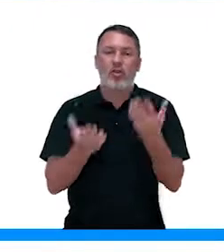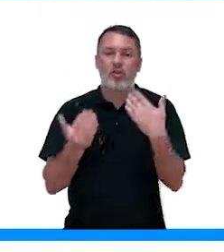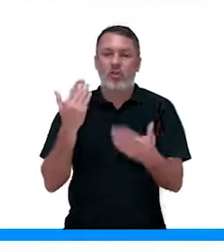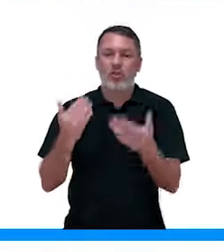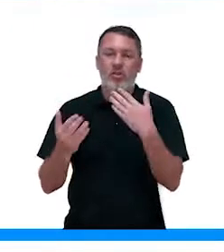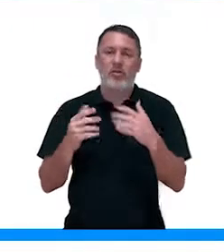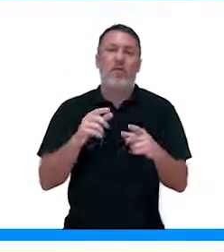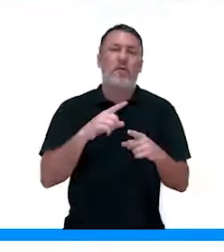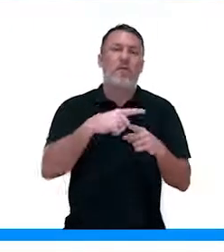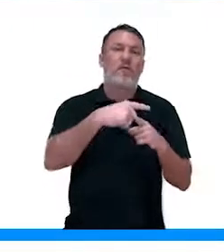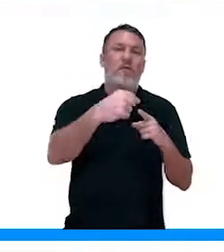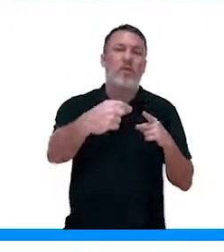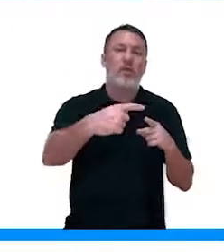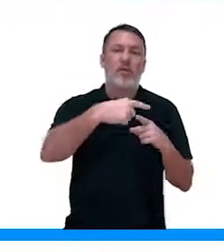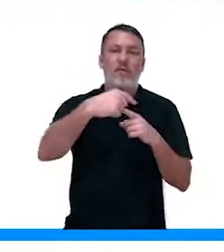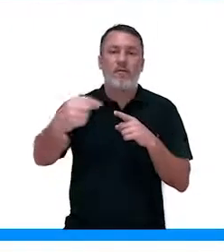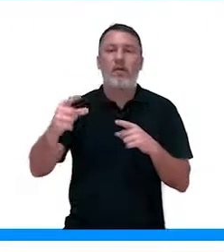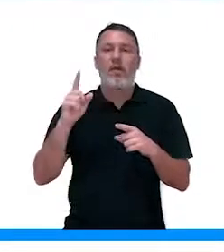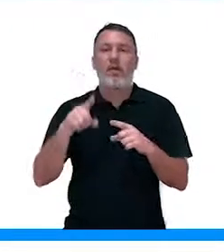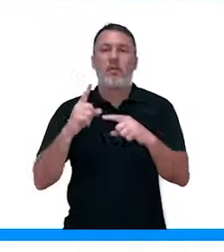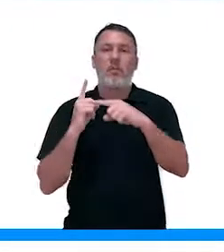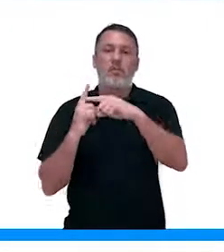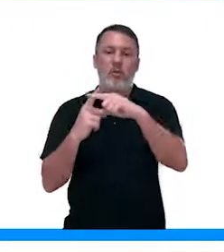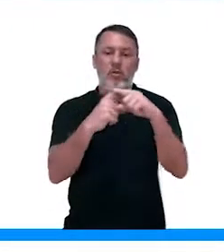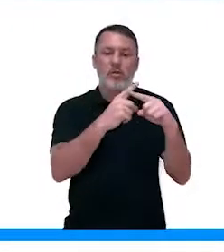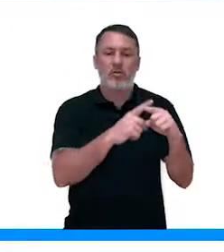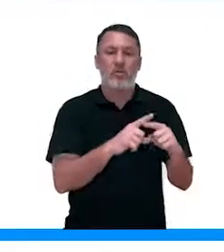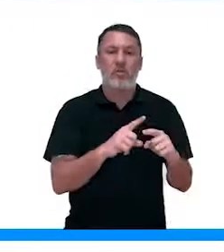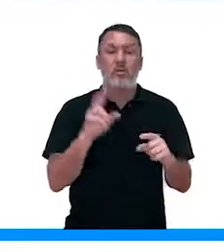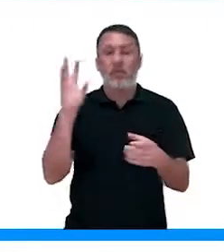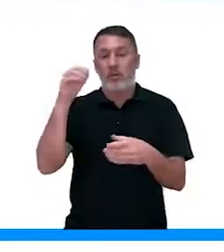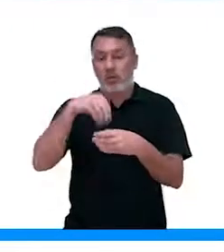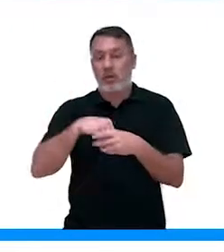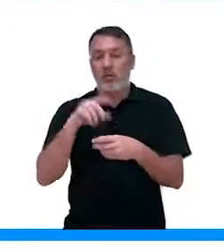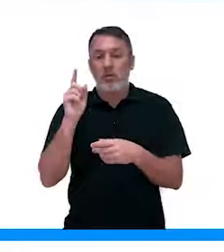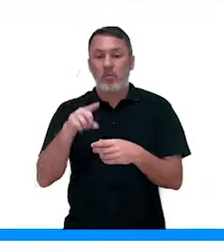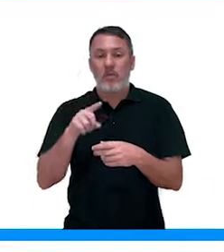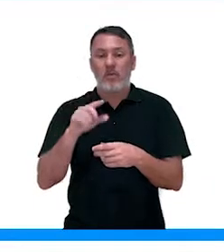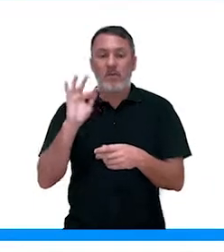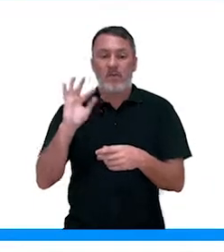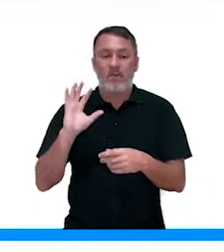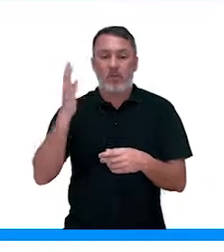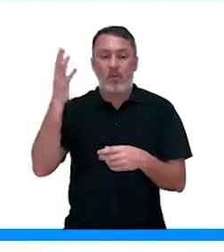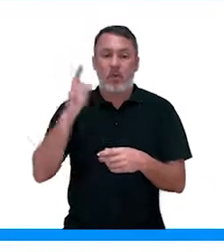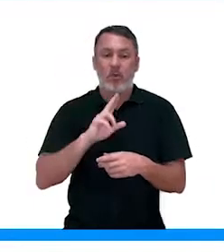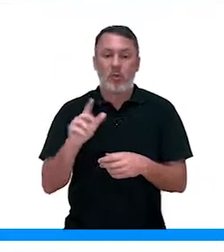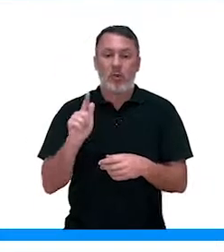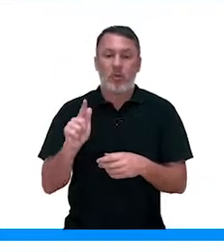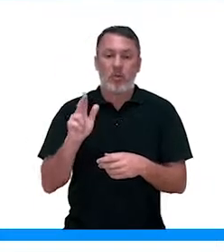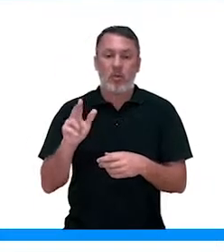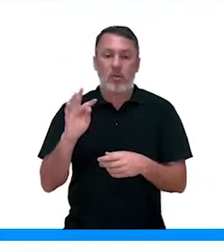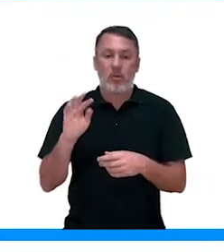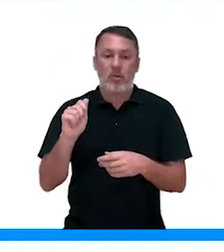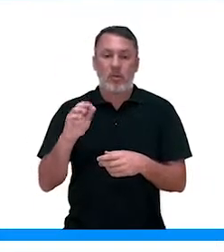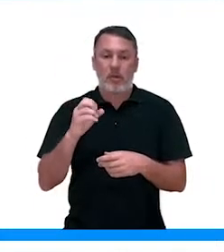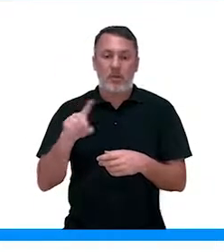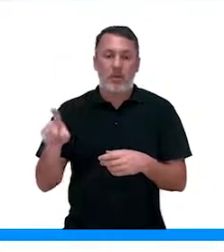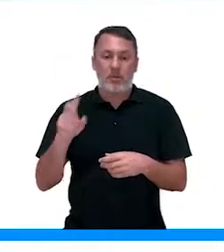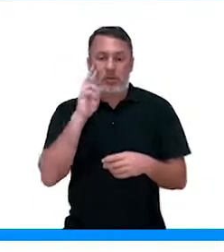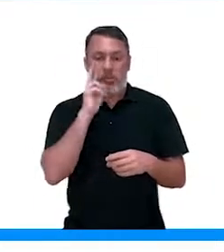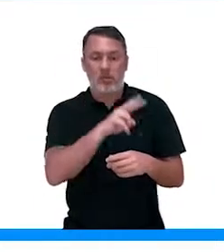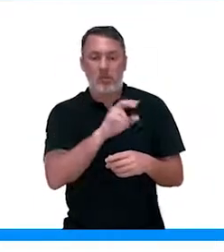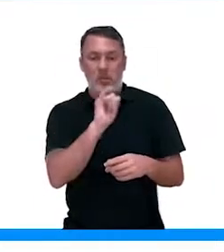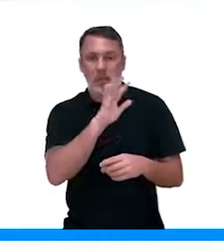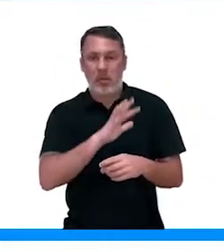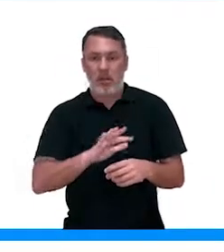consegue chegar até as folhas por essa pressão positiva, que é o que a gente chama de fenômeno de gutação, que são esse monte de bolinhas de água que a